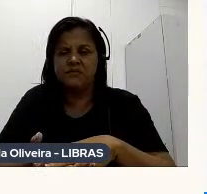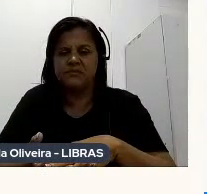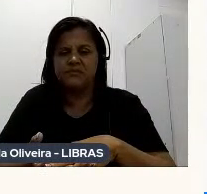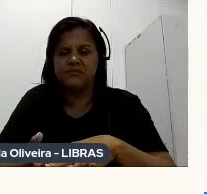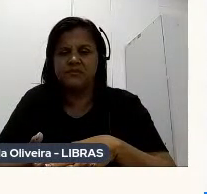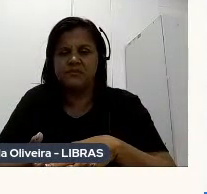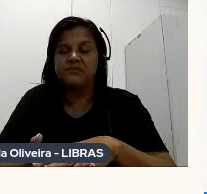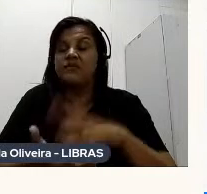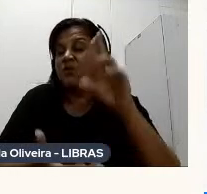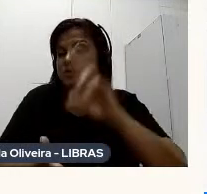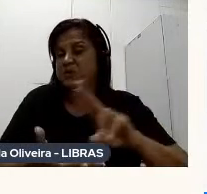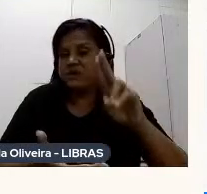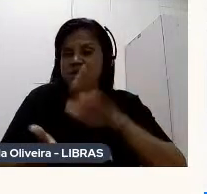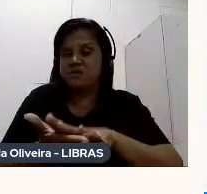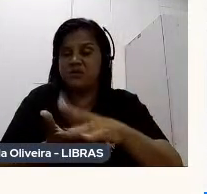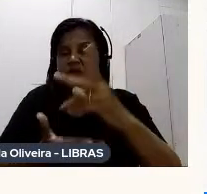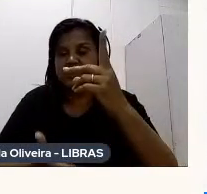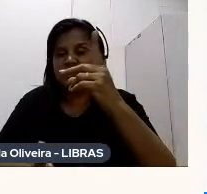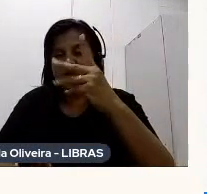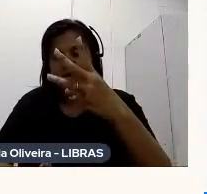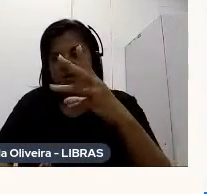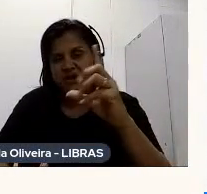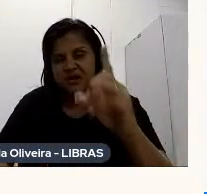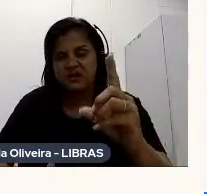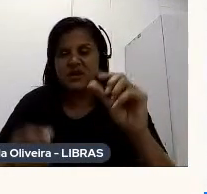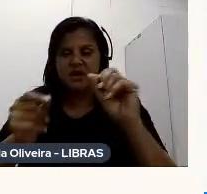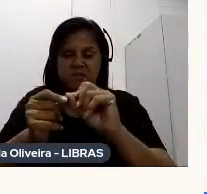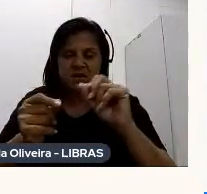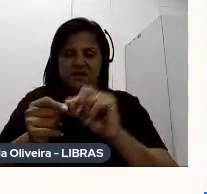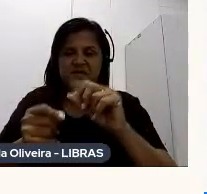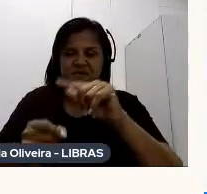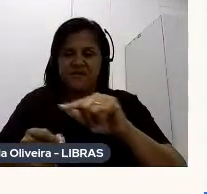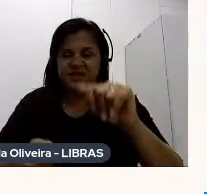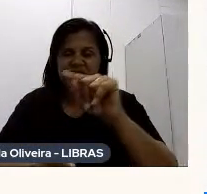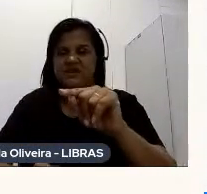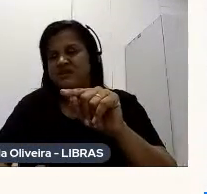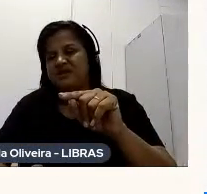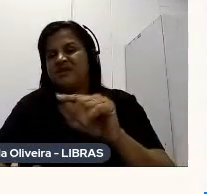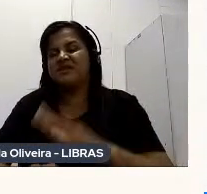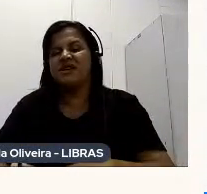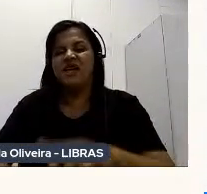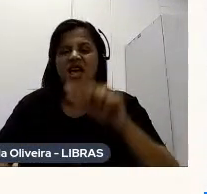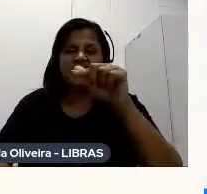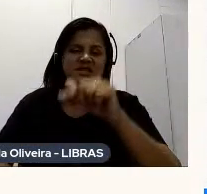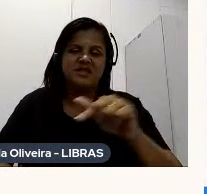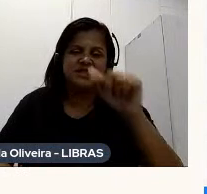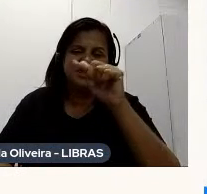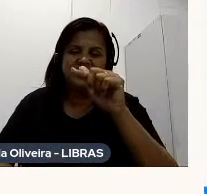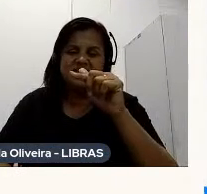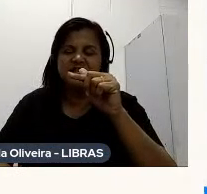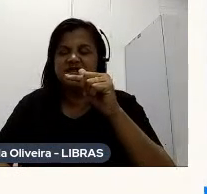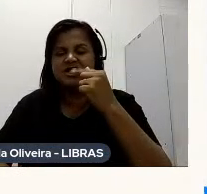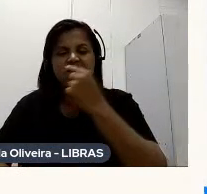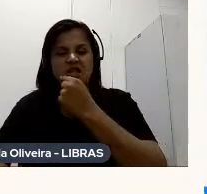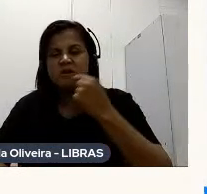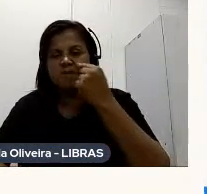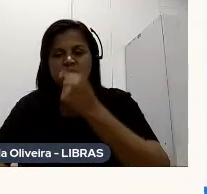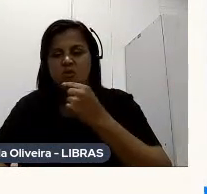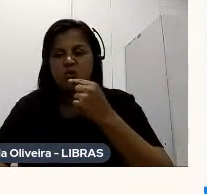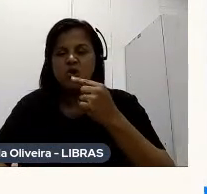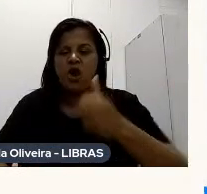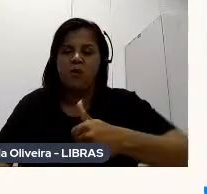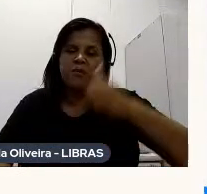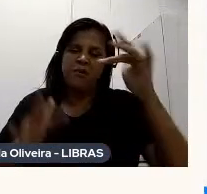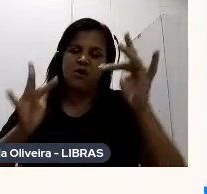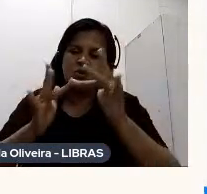Usando impressora 3D Para fazer Esse set De bocas Foi nosso primeiro Contato direto